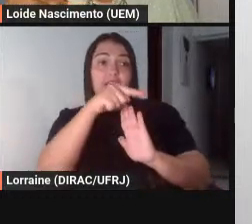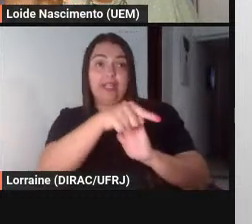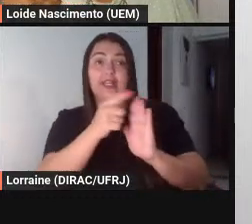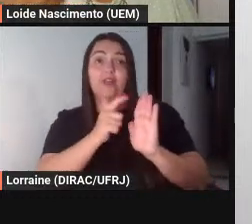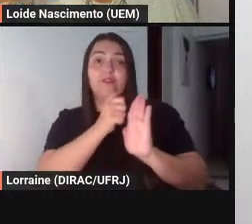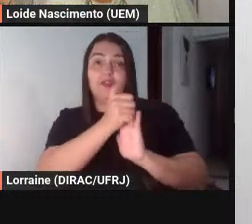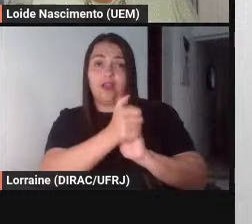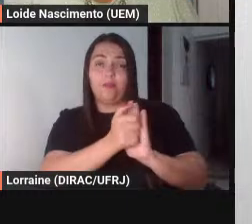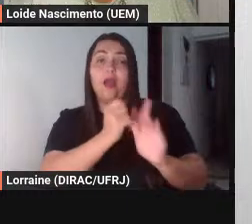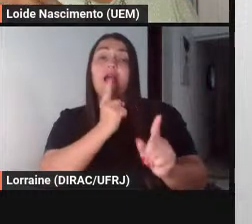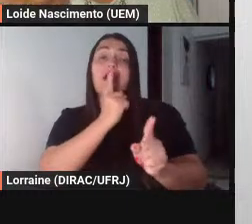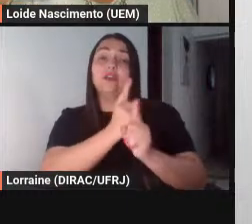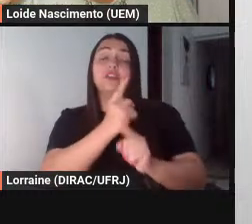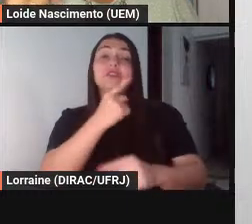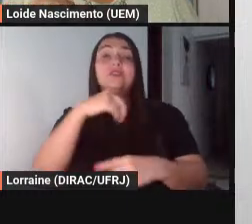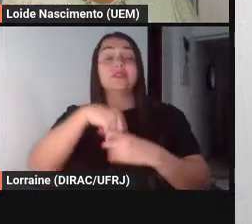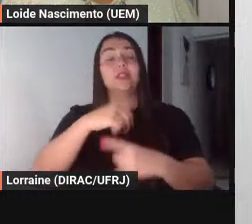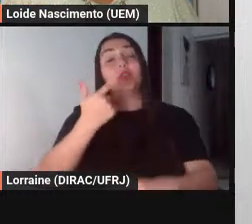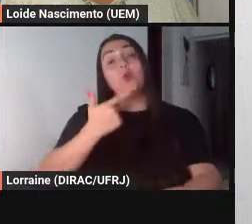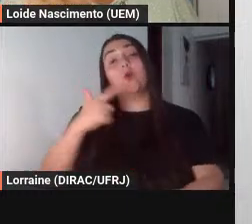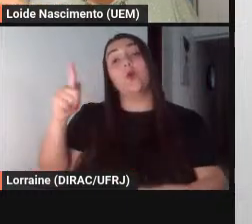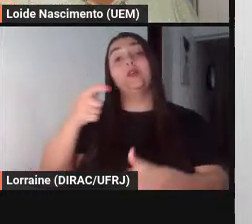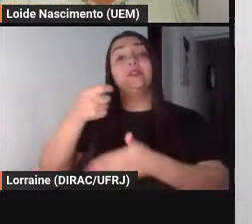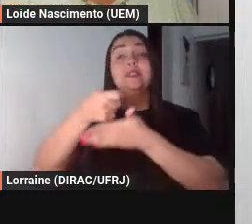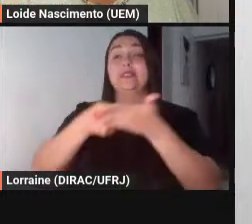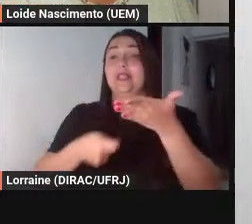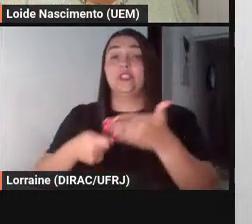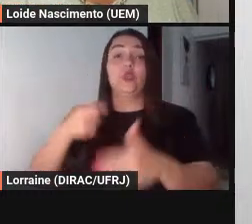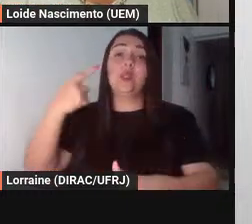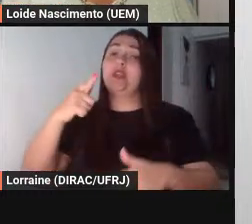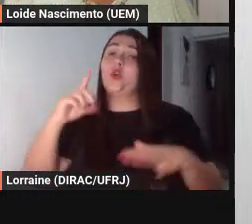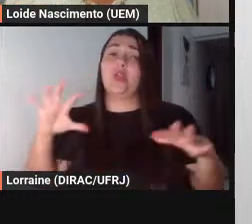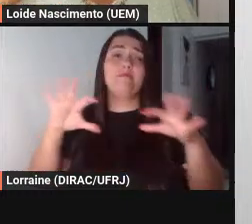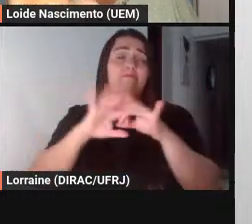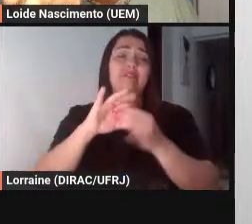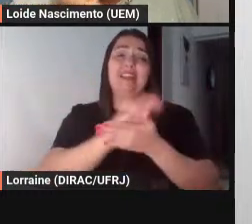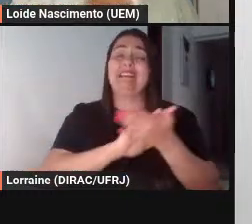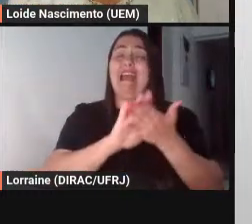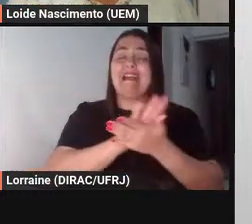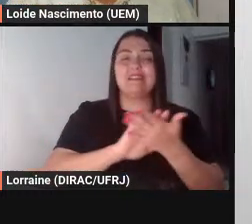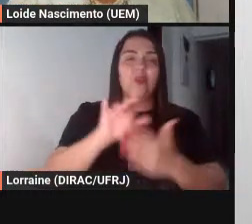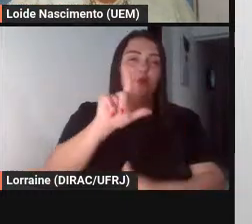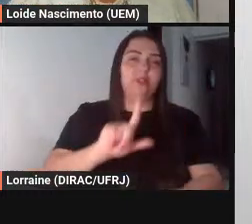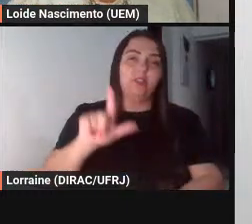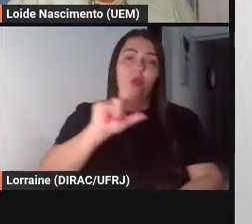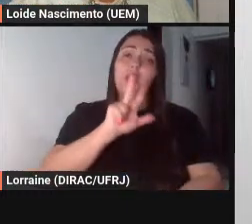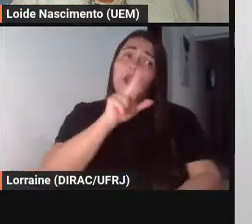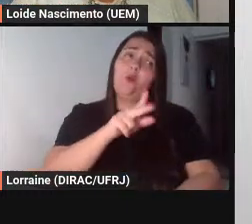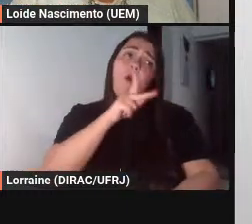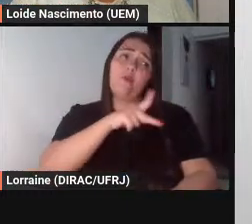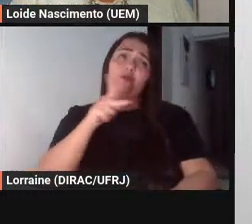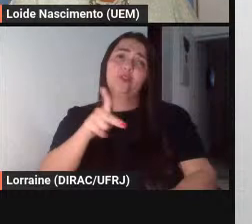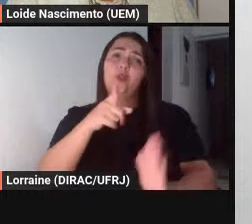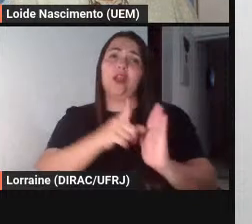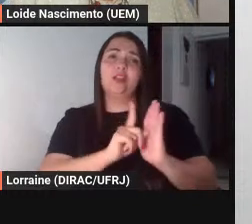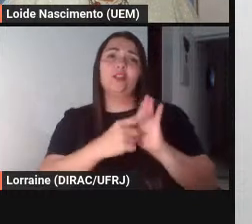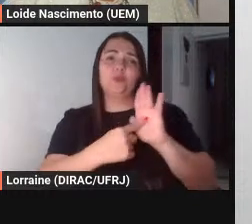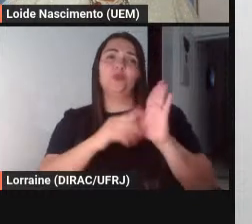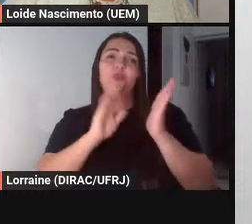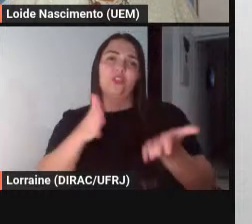em outros textos que não tem sequer vinculação com a literatura como a professora Maria Celeste já mostrou